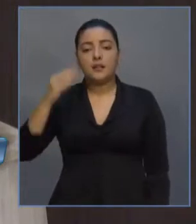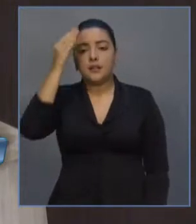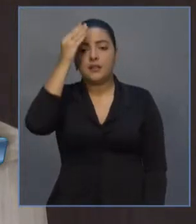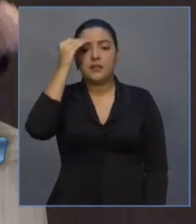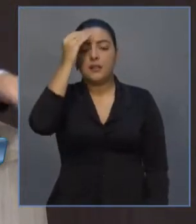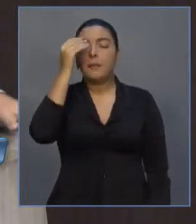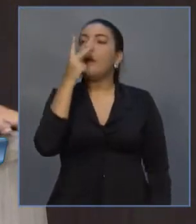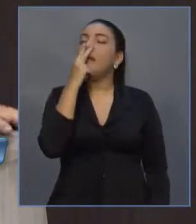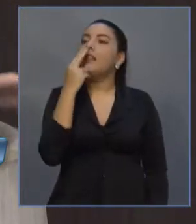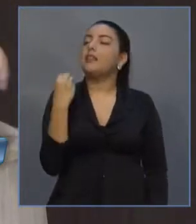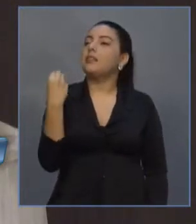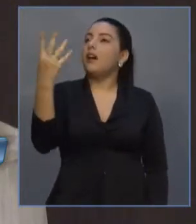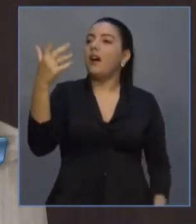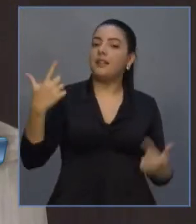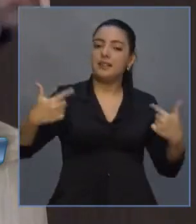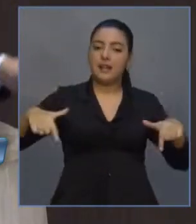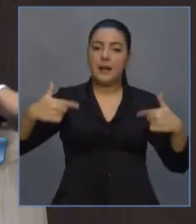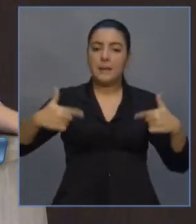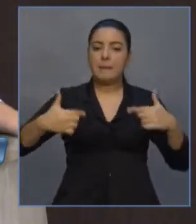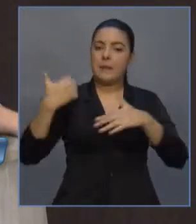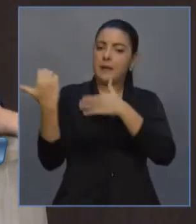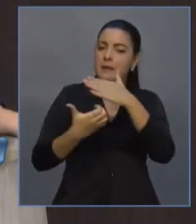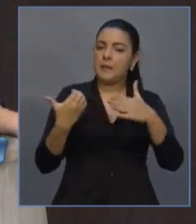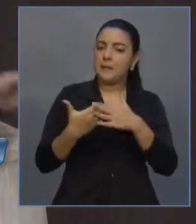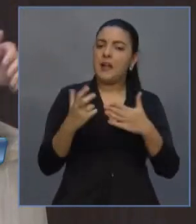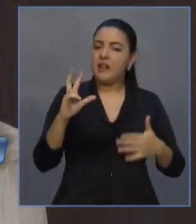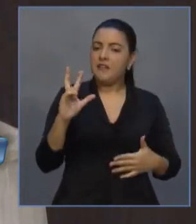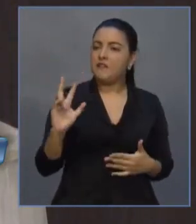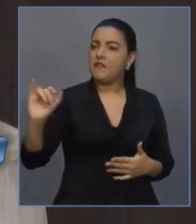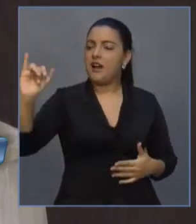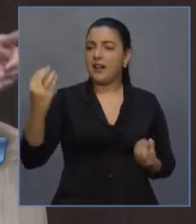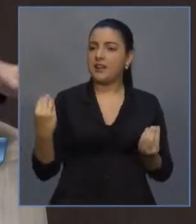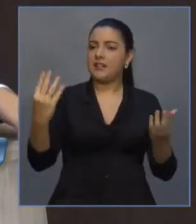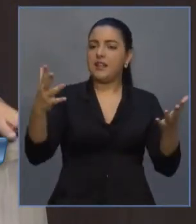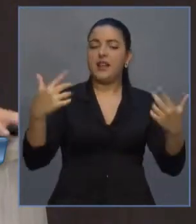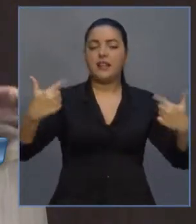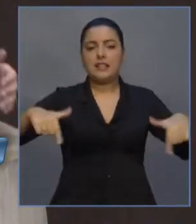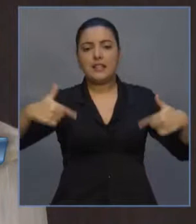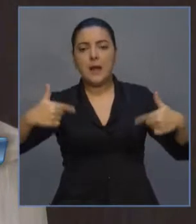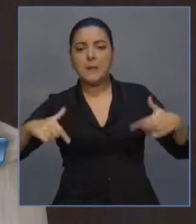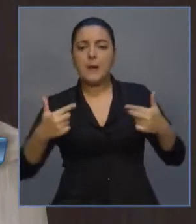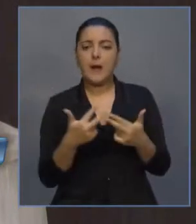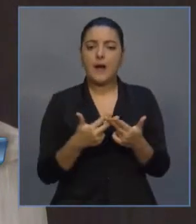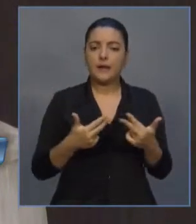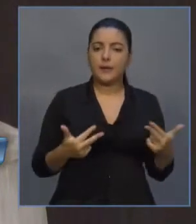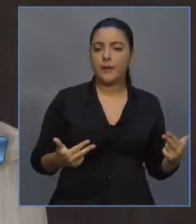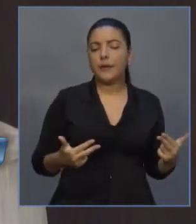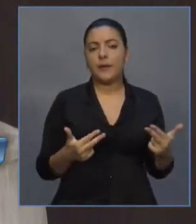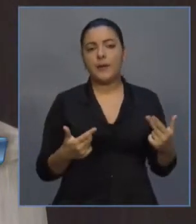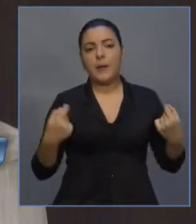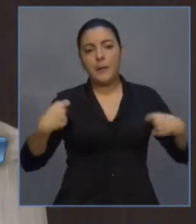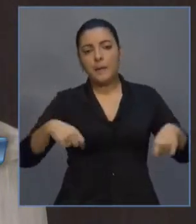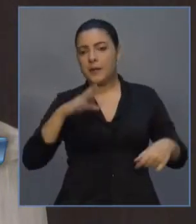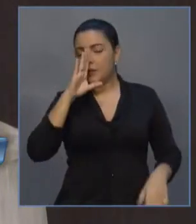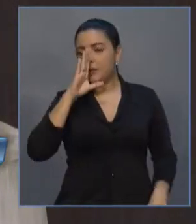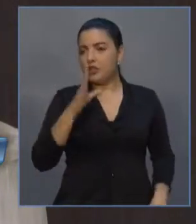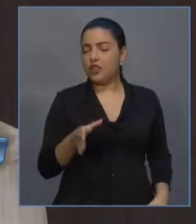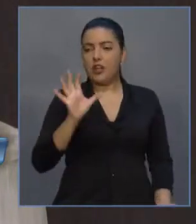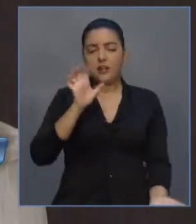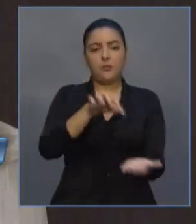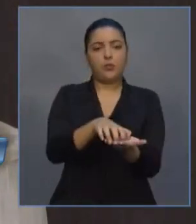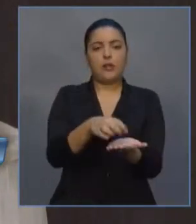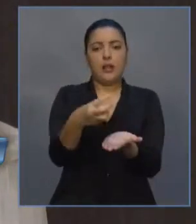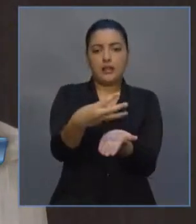emprego. Ah, porque essas companhias vão gerar empregos em cadeia, não necessariamente os empregos diretos, mas